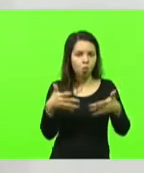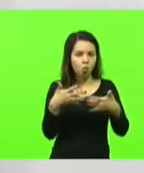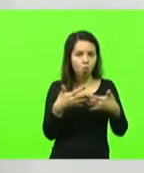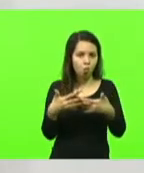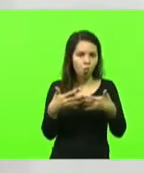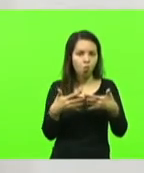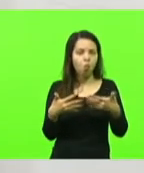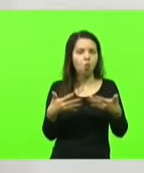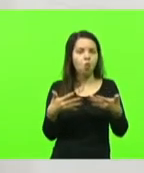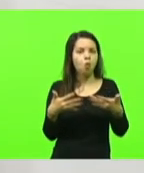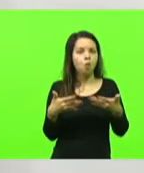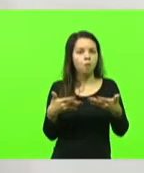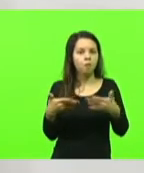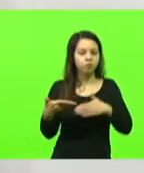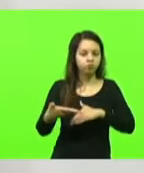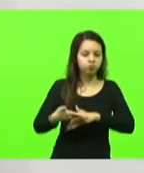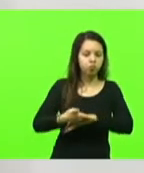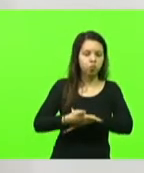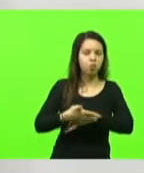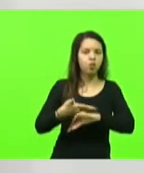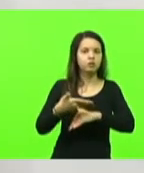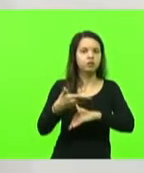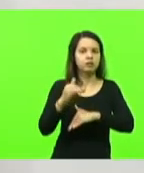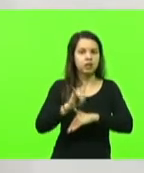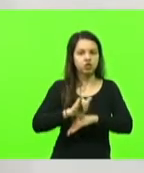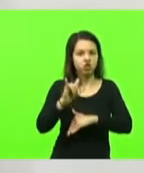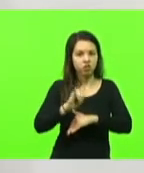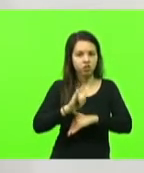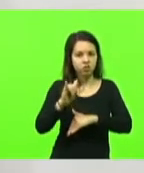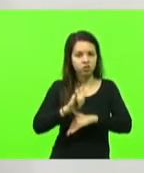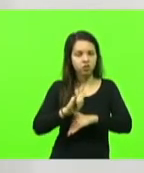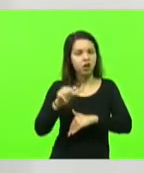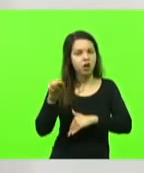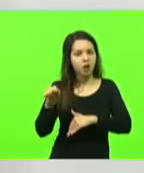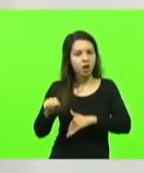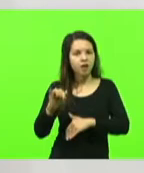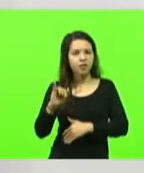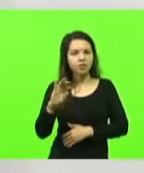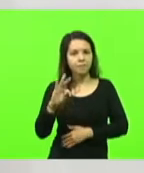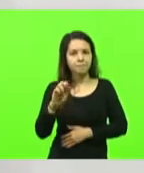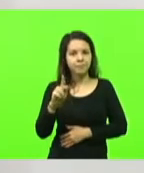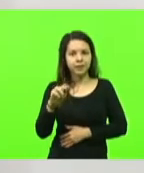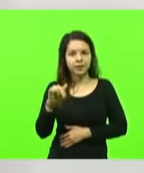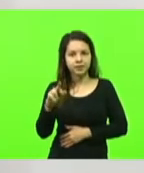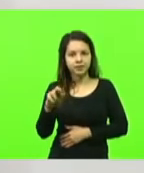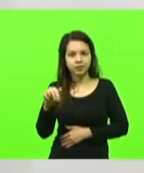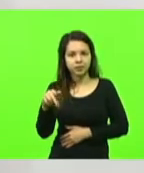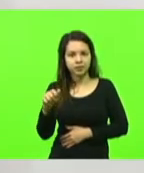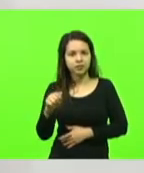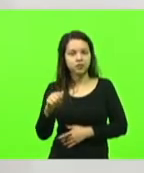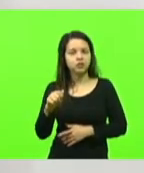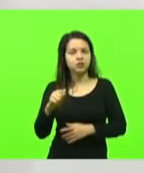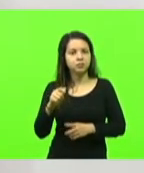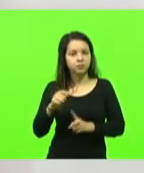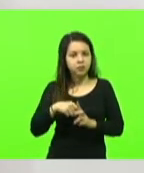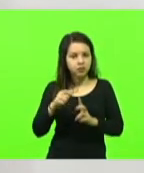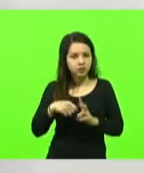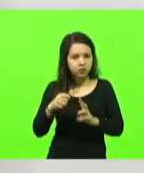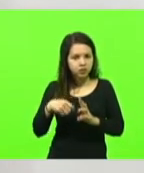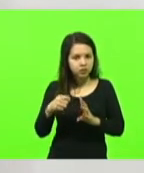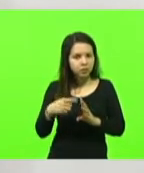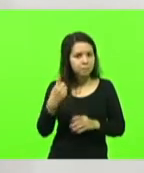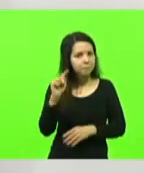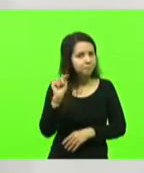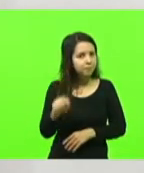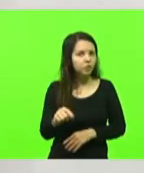Itajaí, que saem de Itapiranga todo mês. Mil containers, e passa,